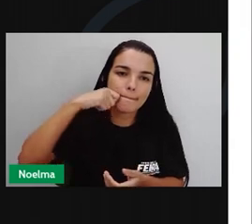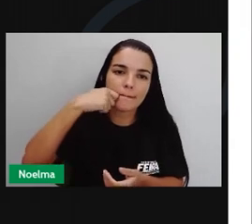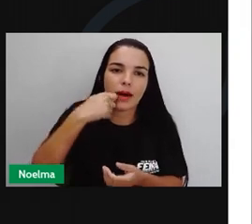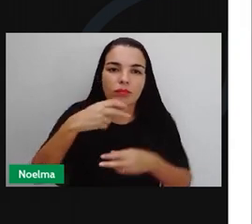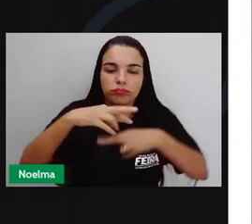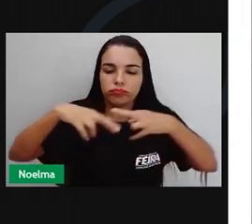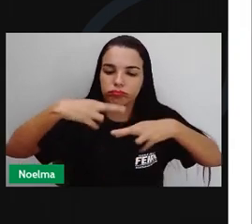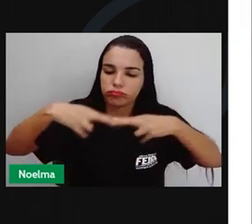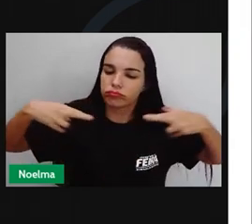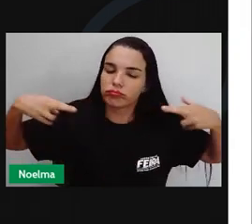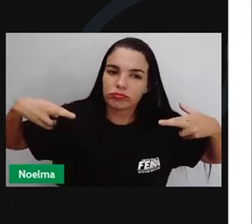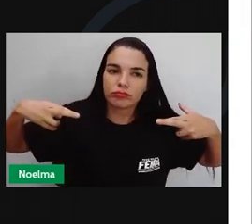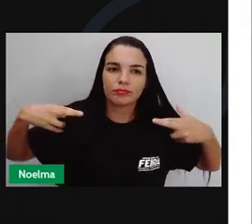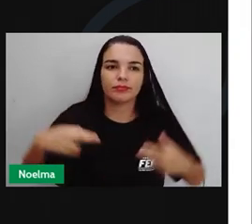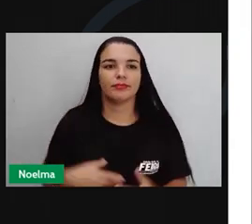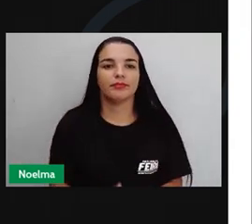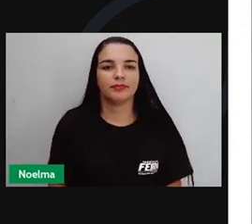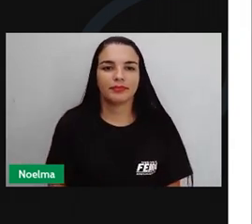macarronada e lasanha.